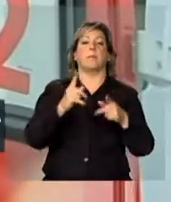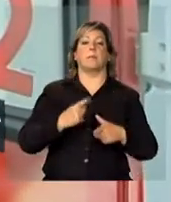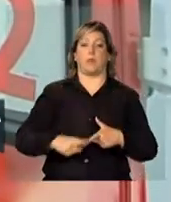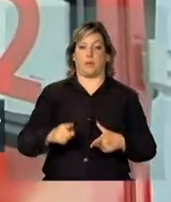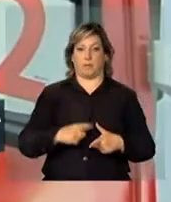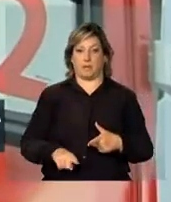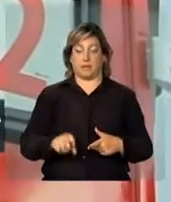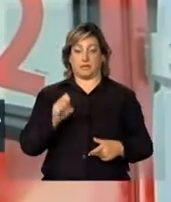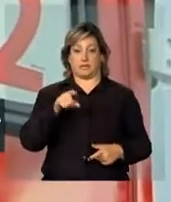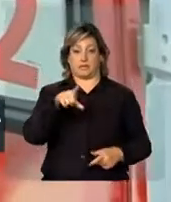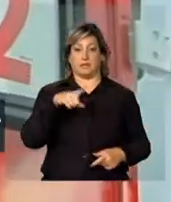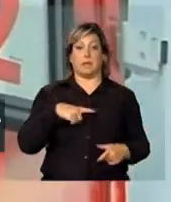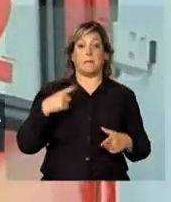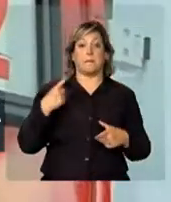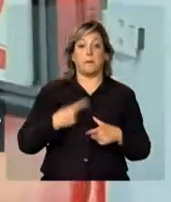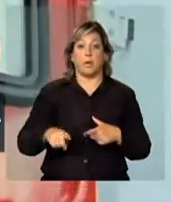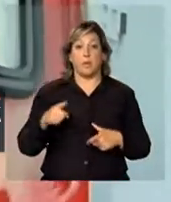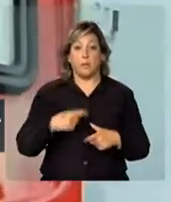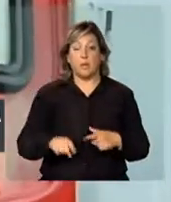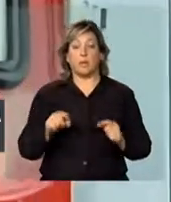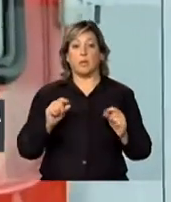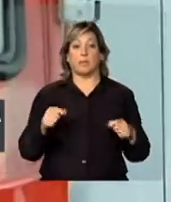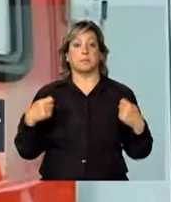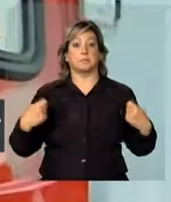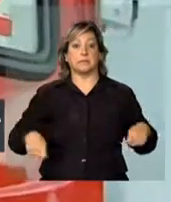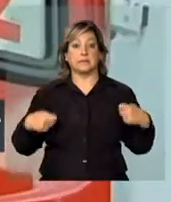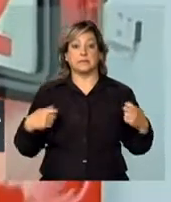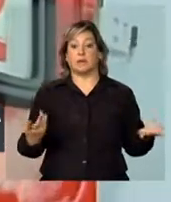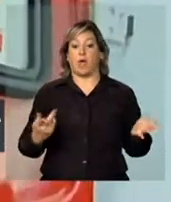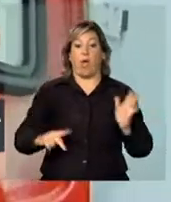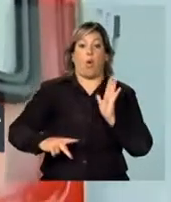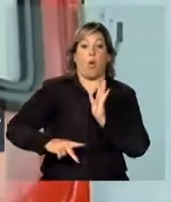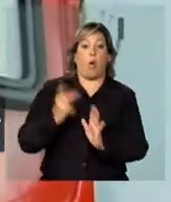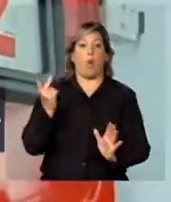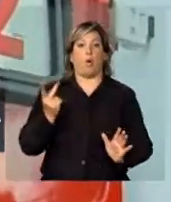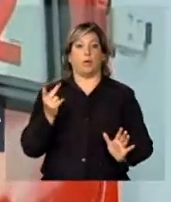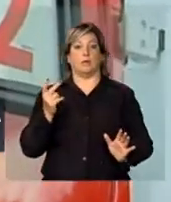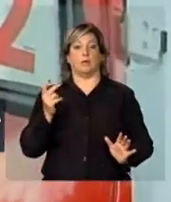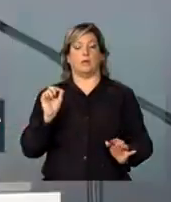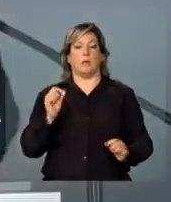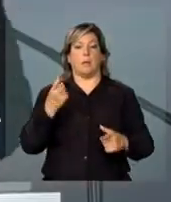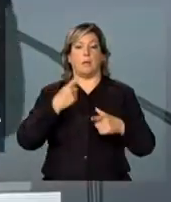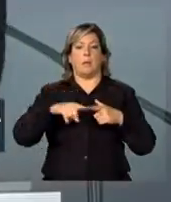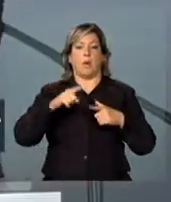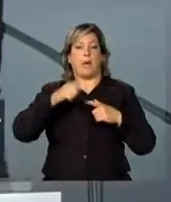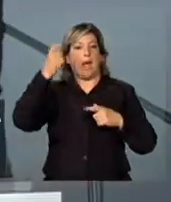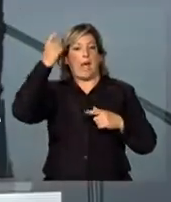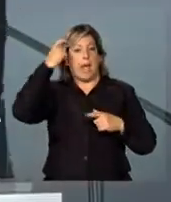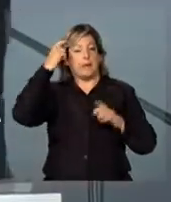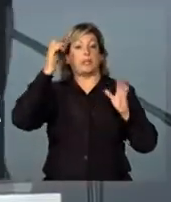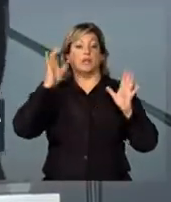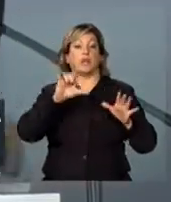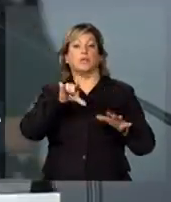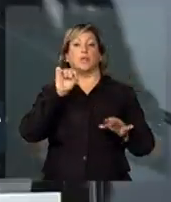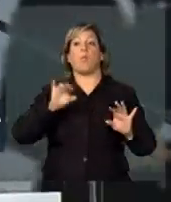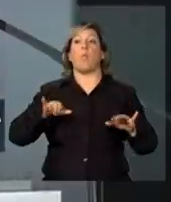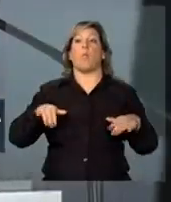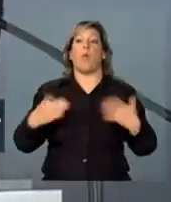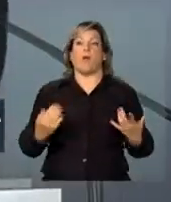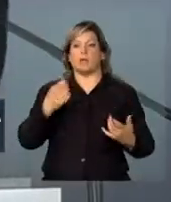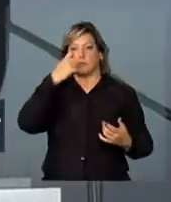Se você tiver com um problema que exige uma cirurgia de neurocirurgia, já escolher qual é o hospital